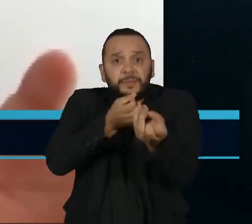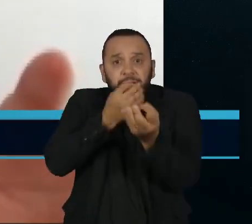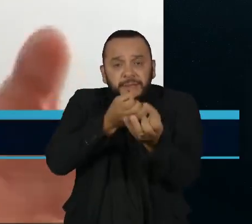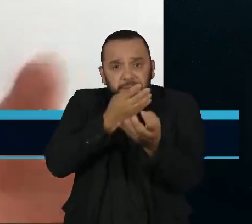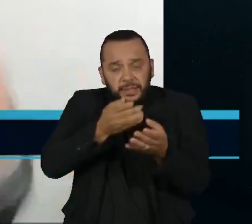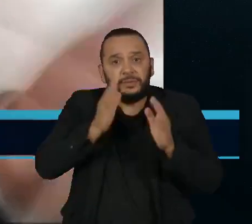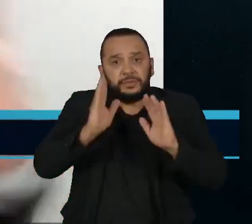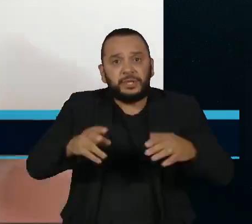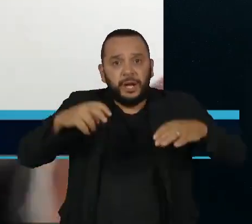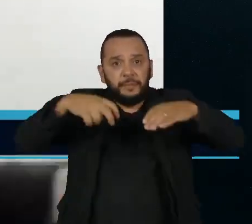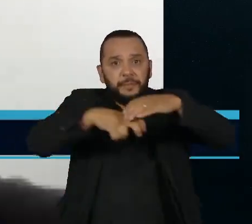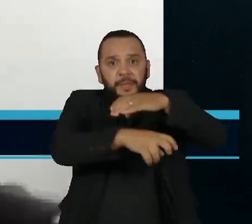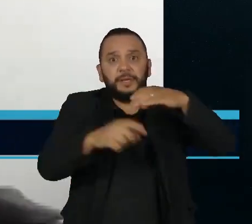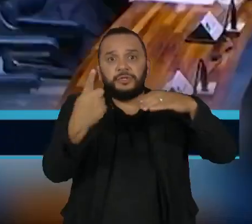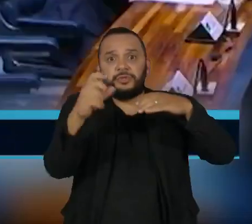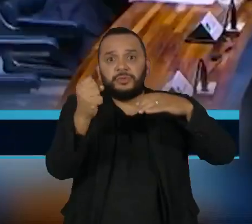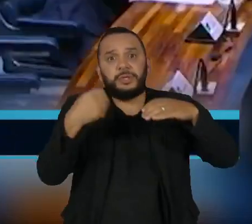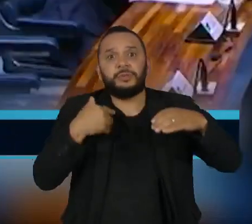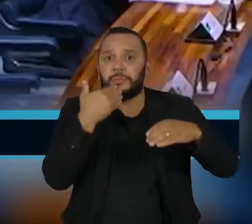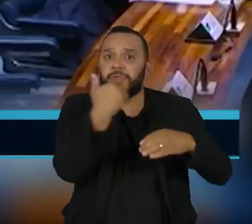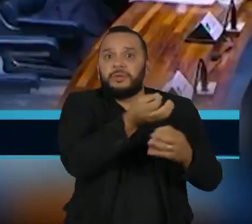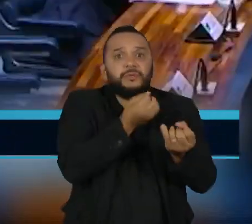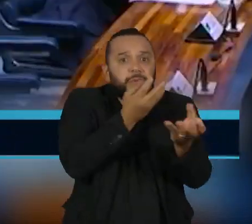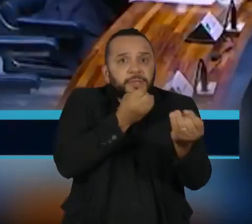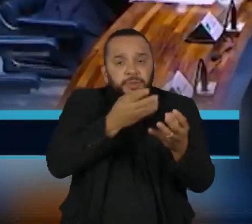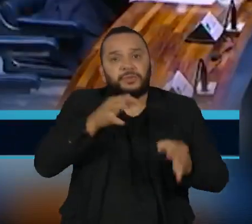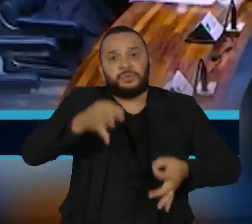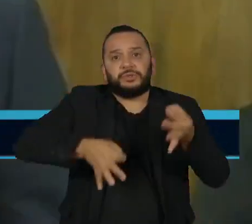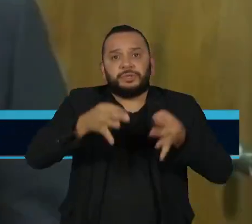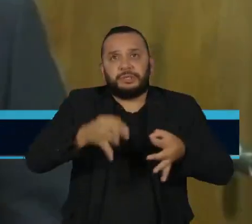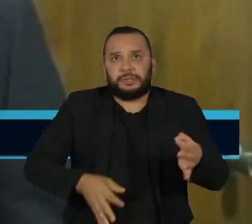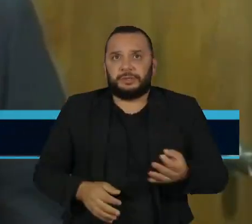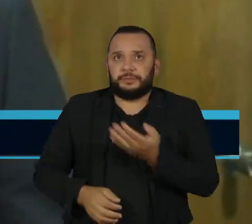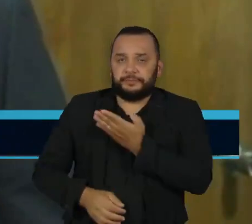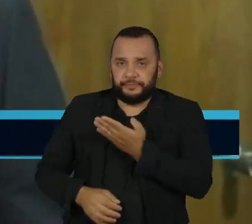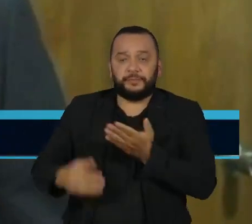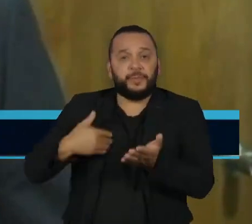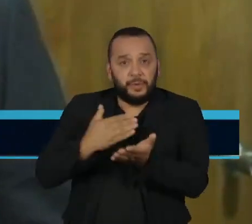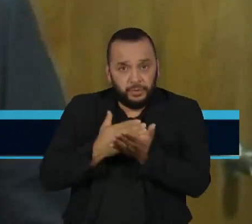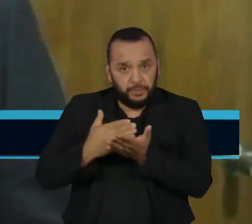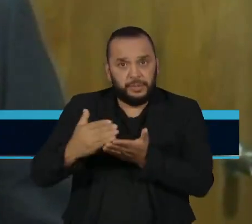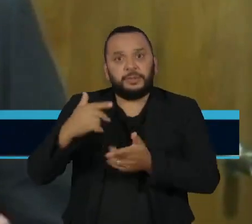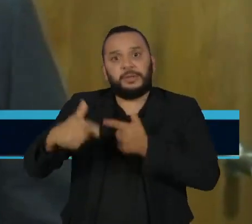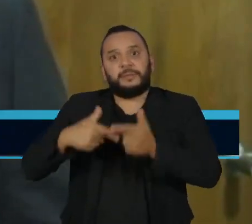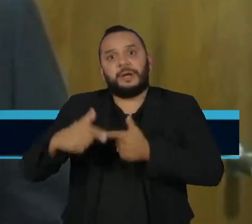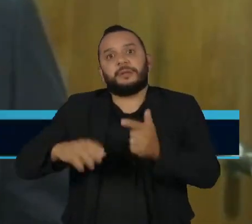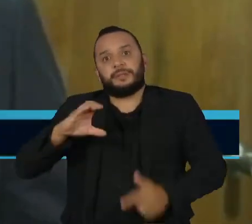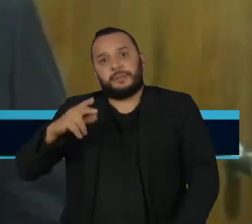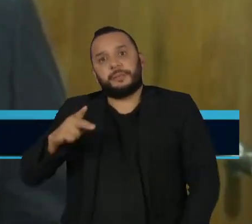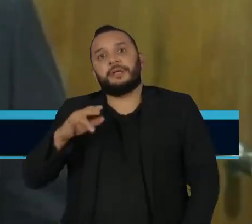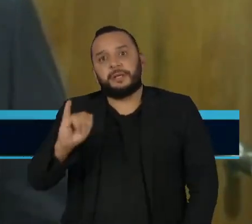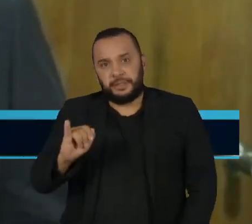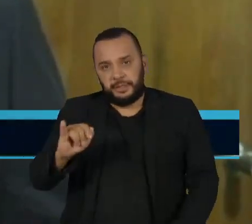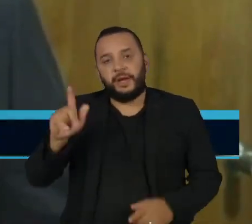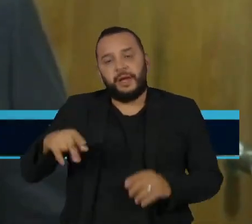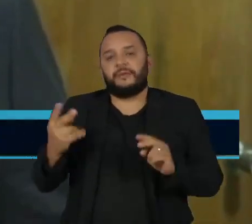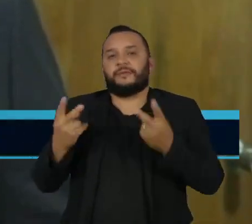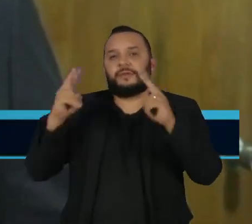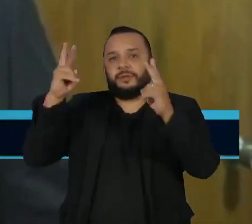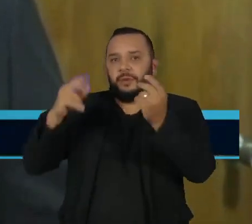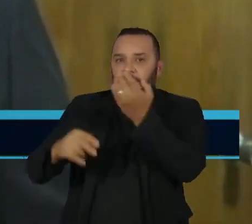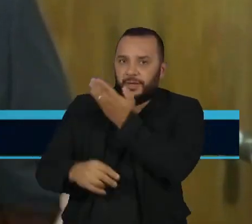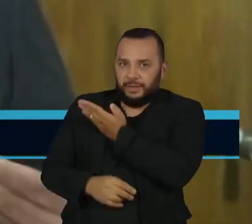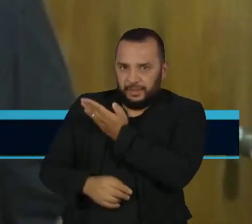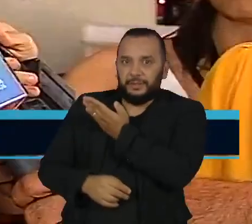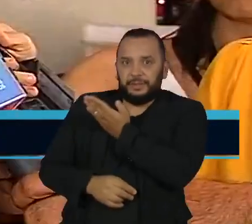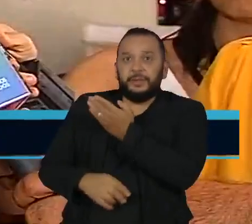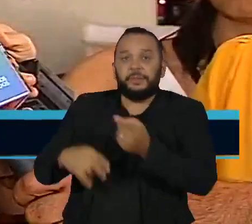teve que entrar na justiça. Nos bastidores, o início dos trabalhos da CPI significa uma vitória para o senador Renan Calheiros, que